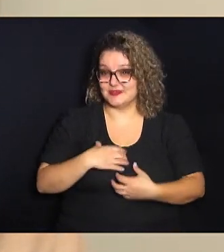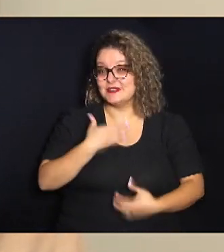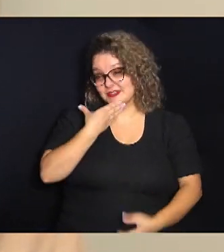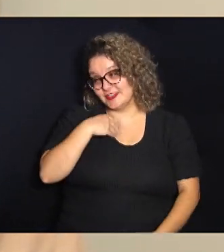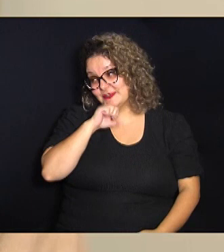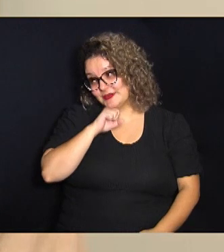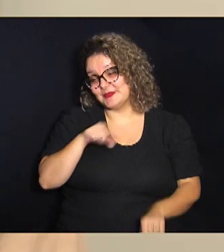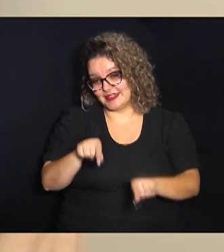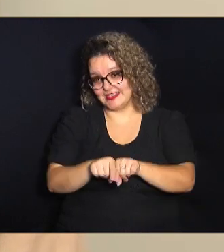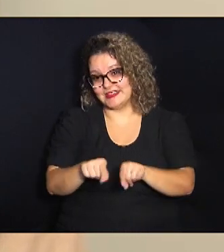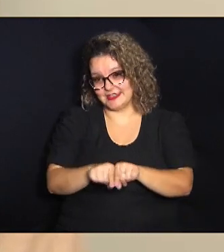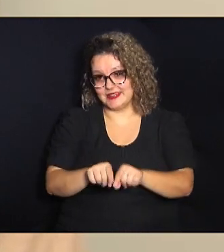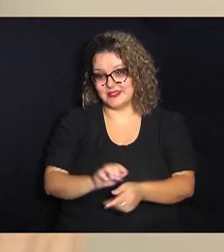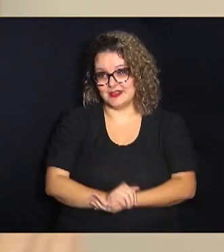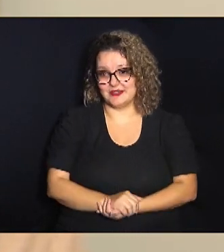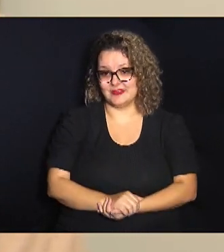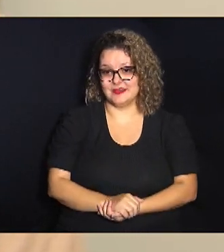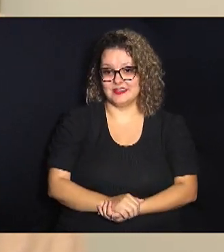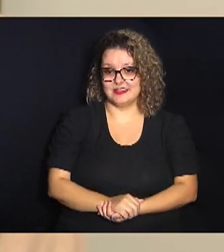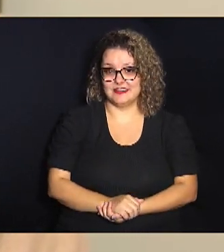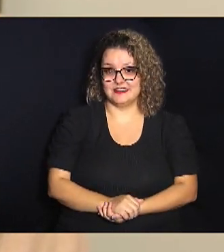né? Com